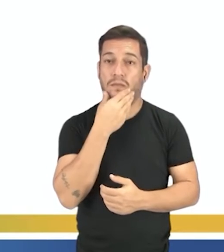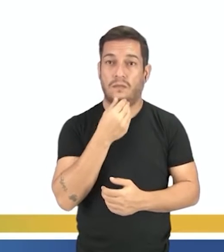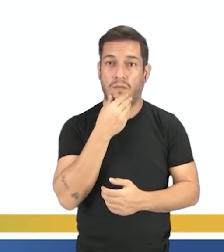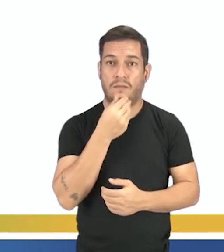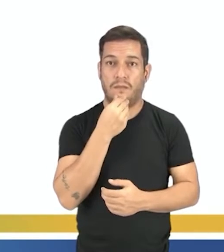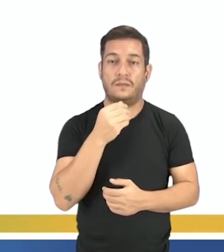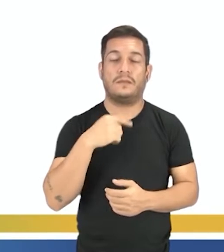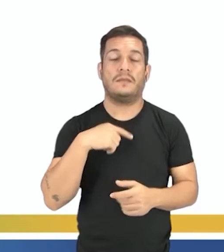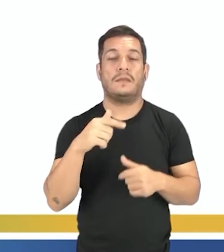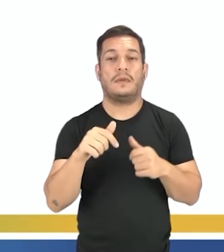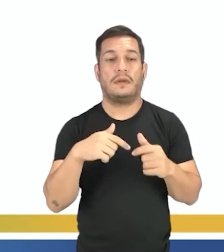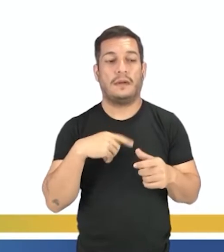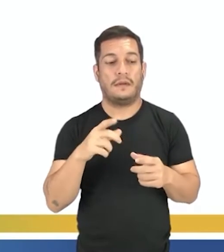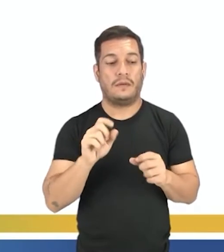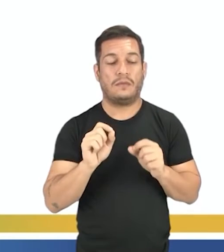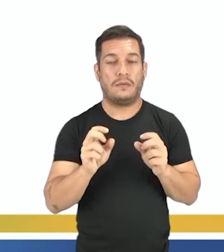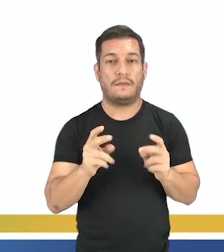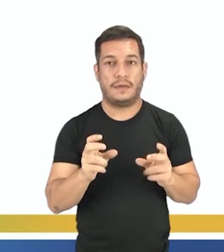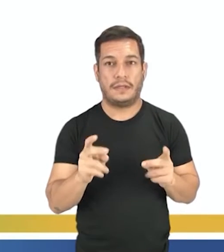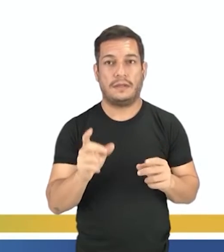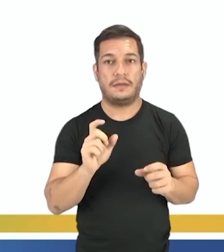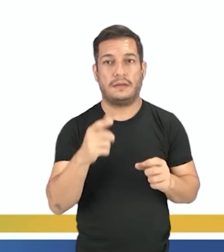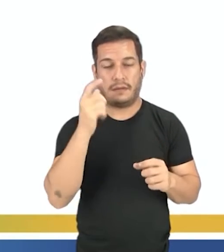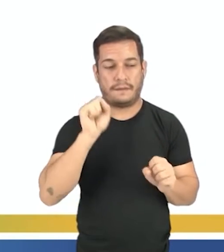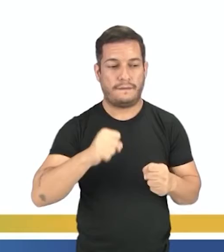passou a vender a sua força de trabalho.